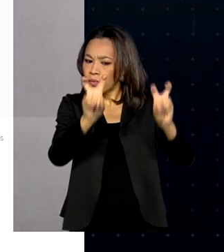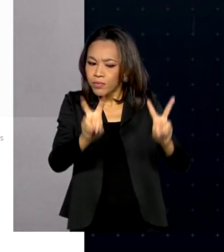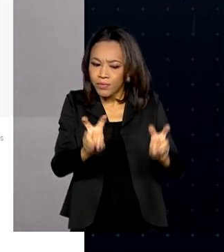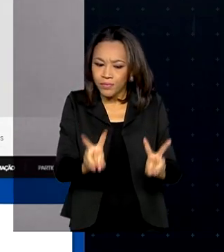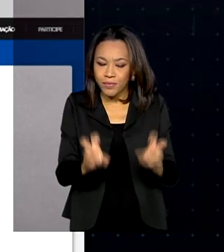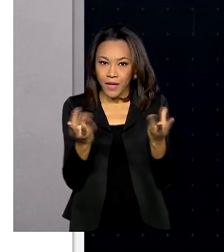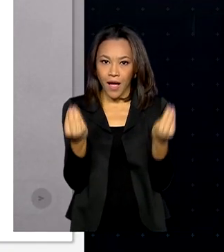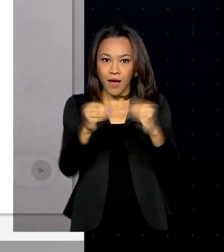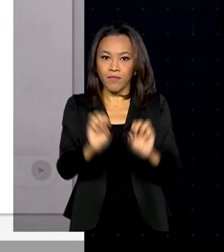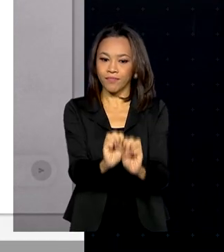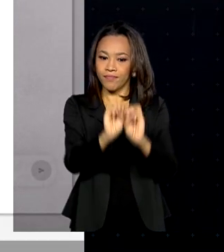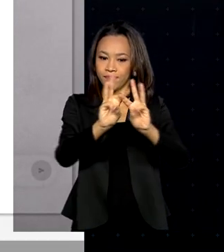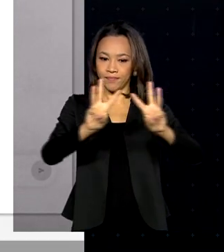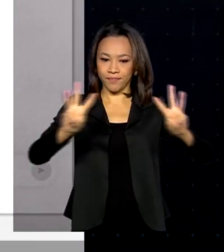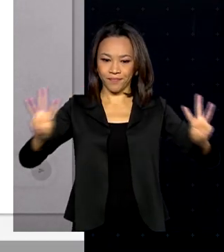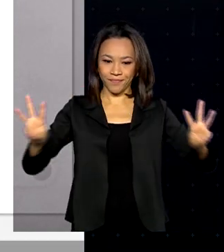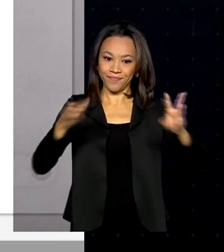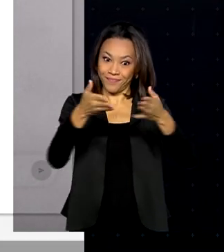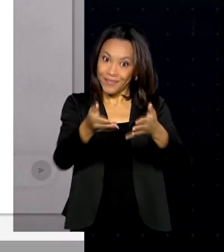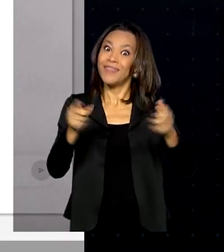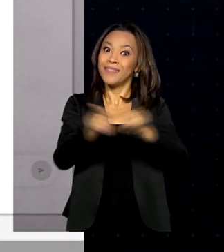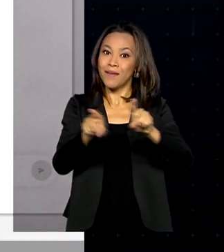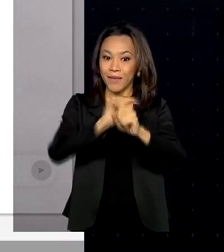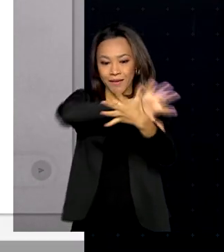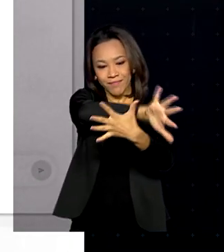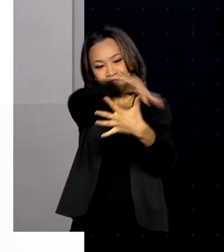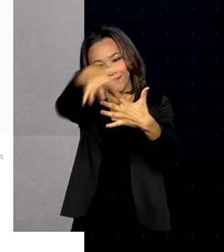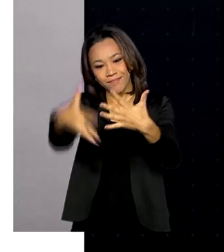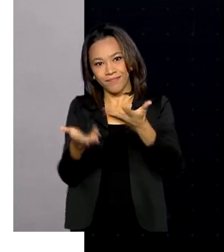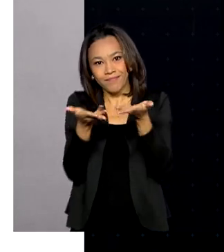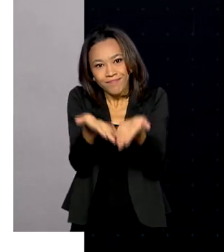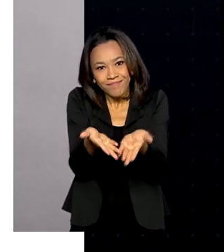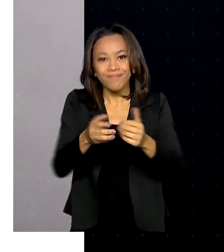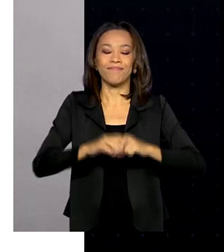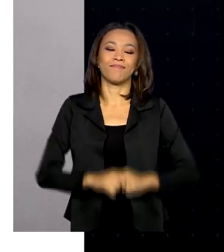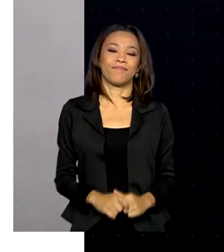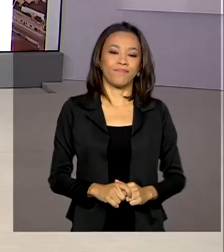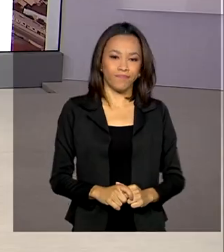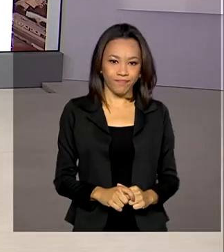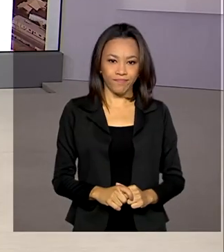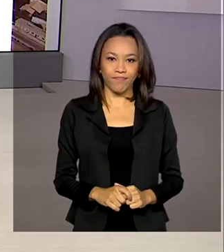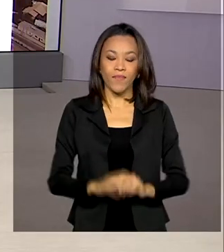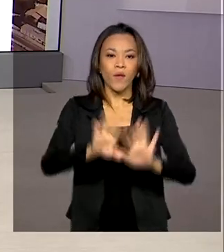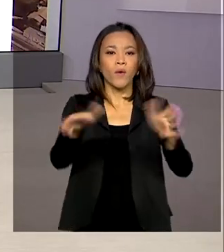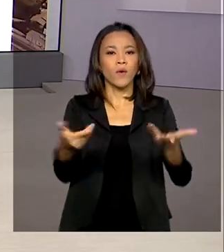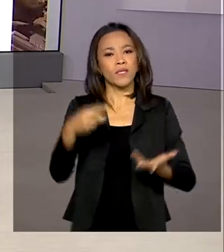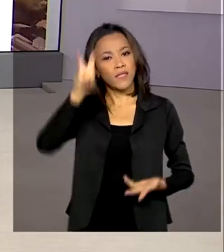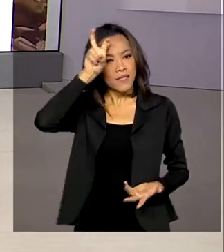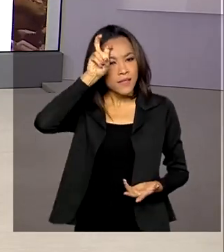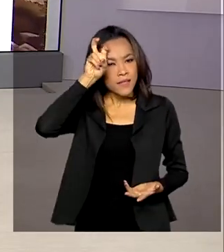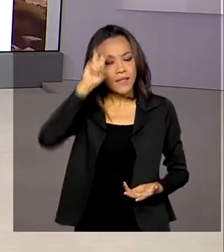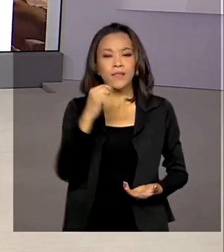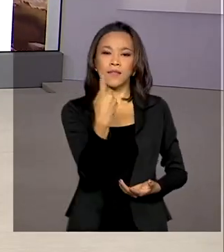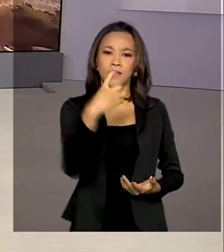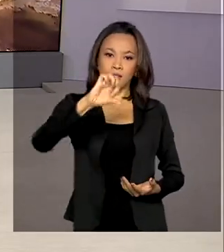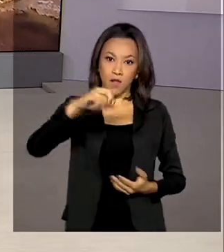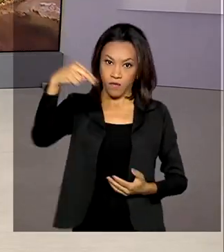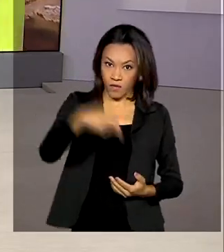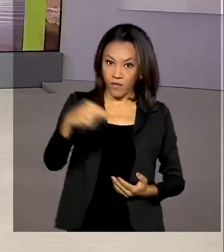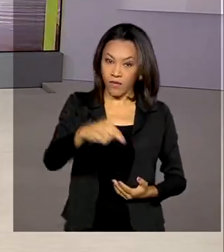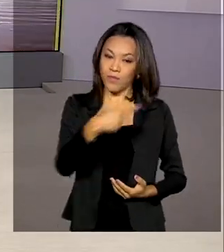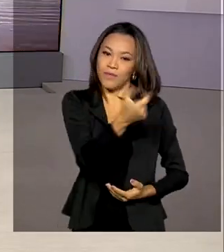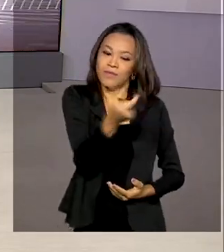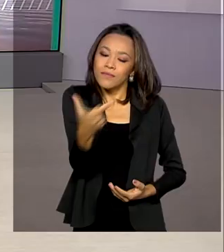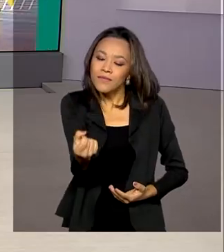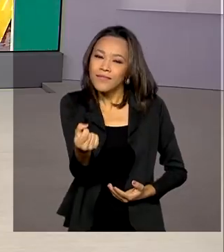estão disponíveis no site da prova, inclusive na língua brasileira de sinais. Hoje é quinta-feira, 19 de